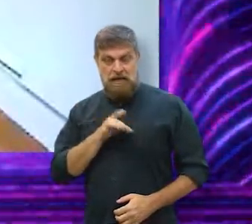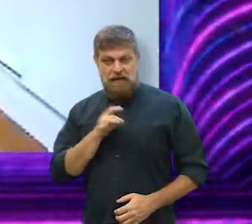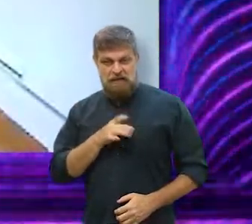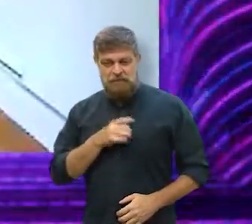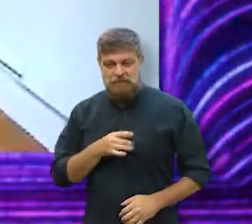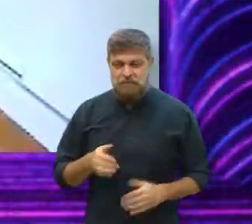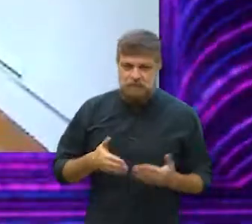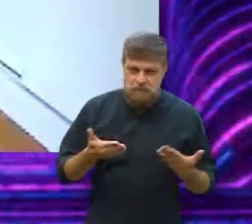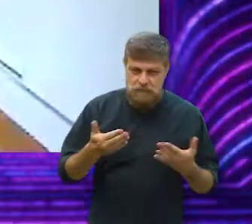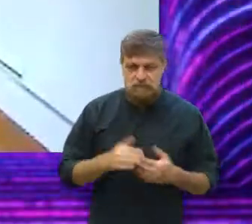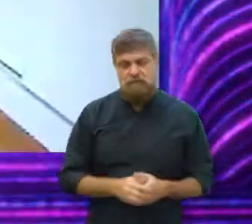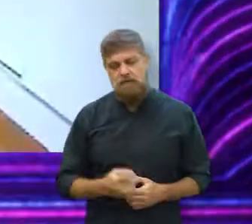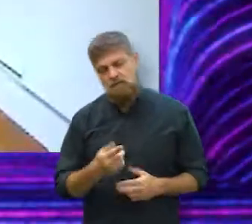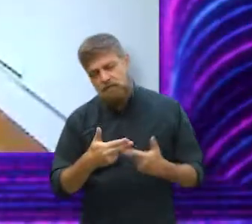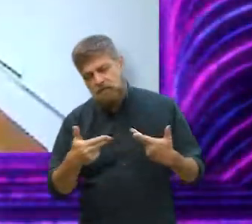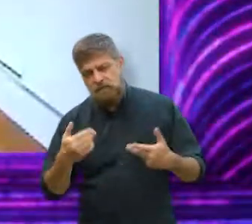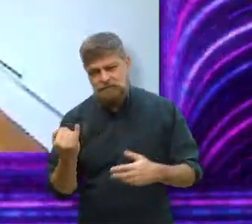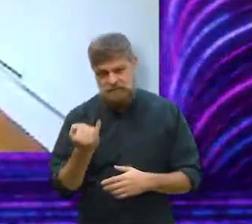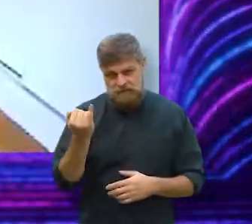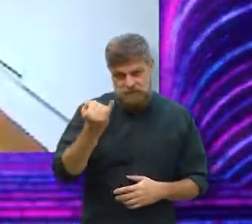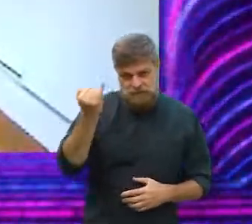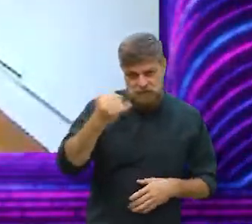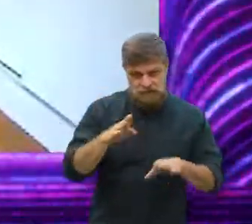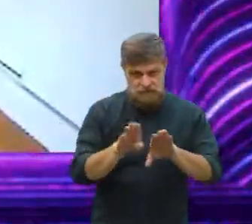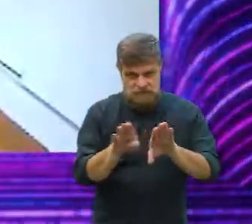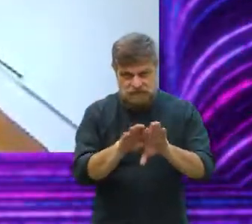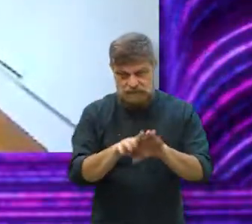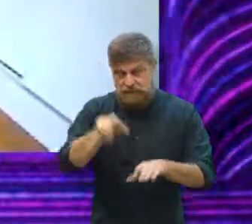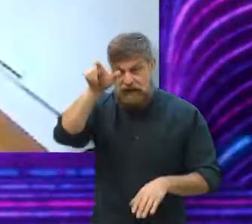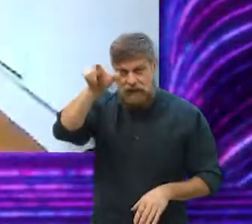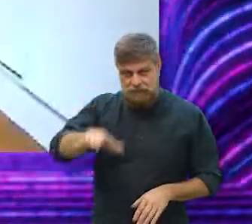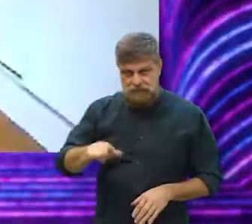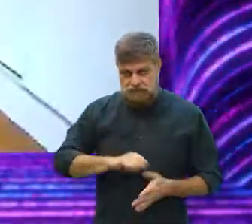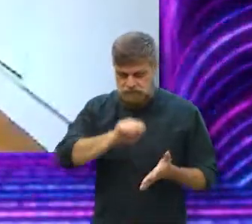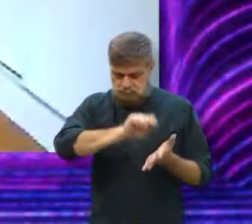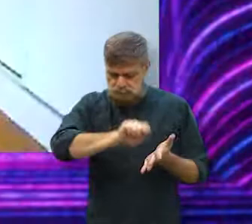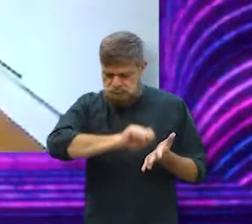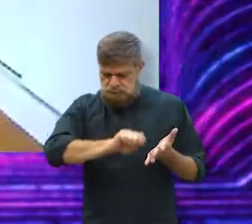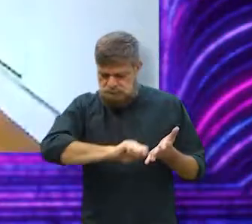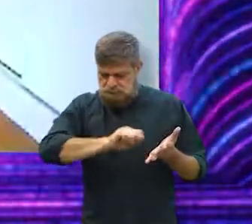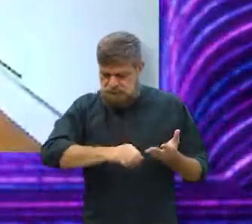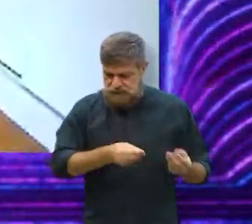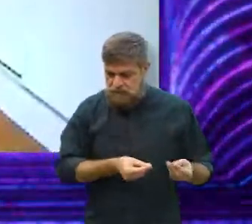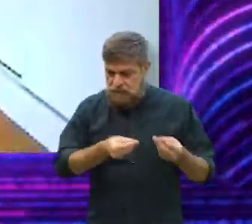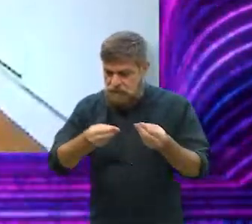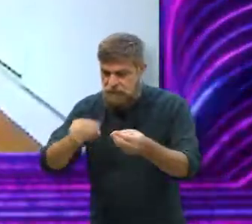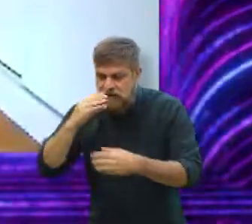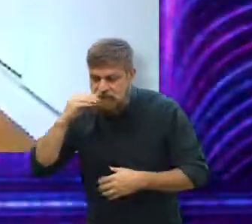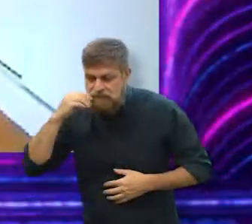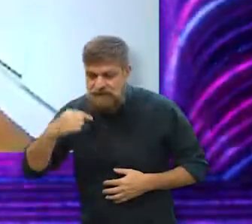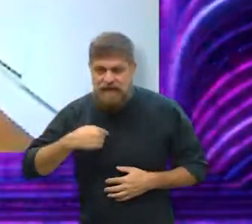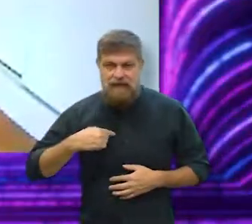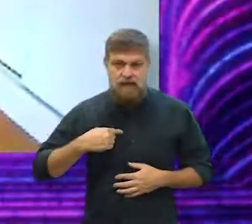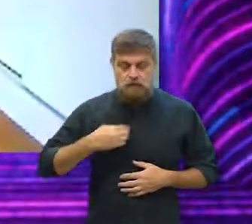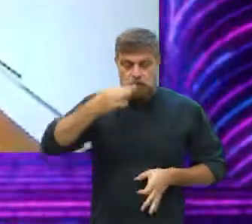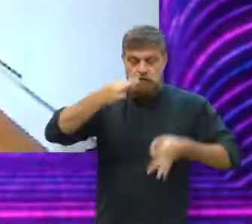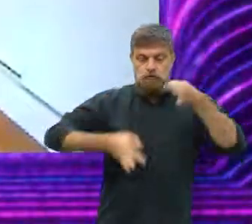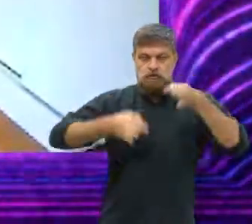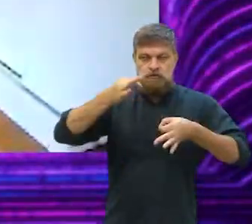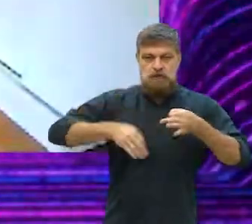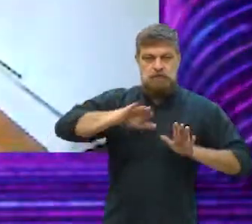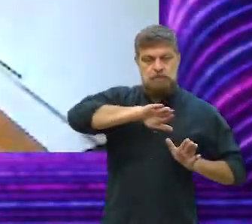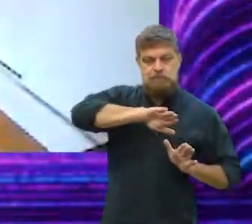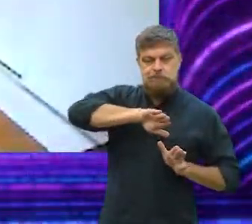importante, assim, que é também, e eu acho que isso é super importante para quem escreve para adolescente, que é não julgar, né? Eu